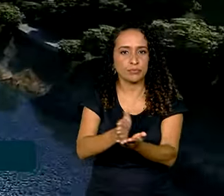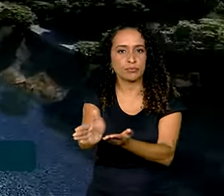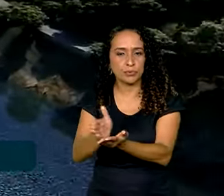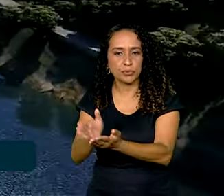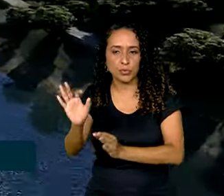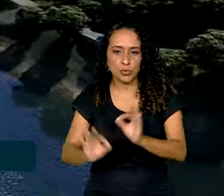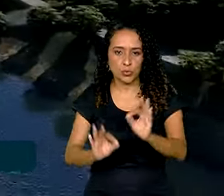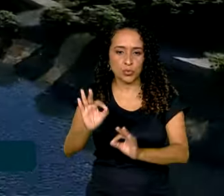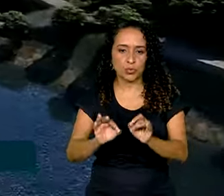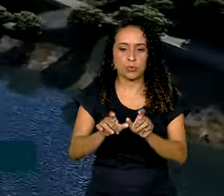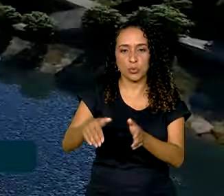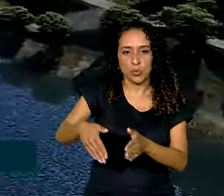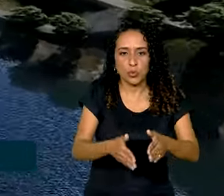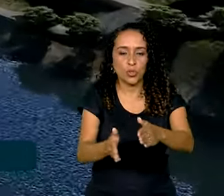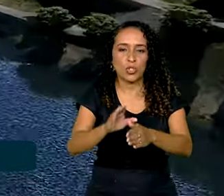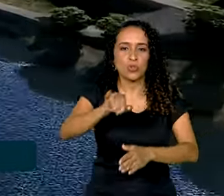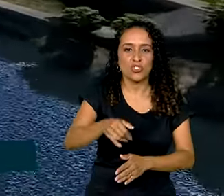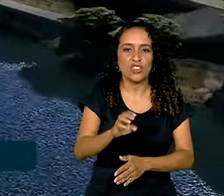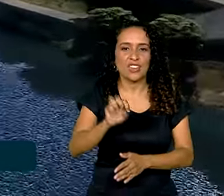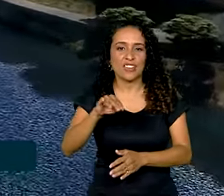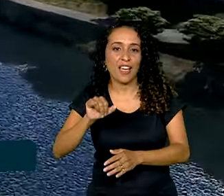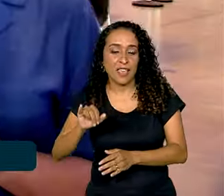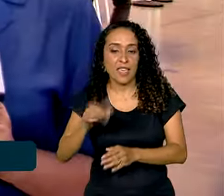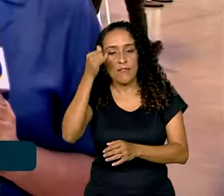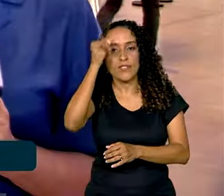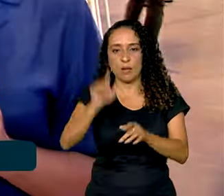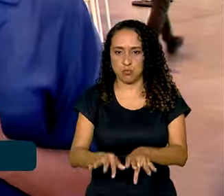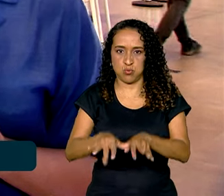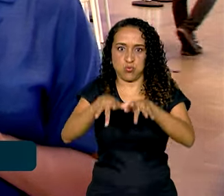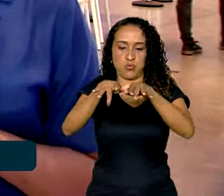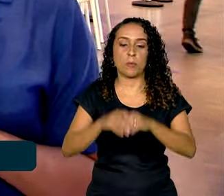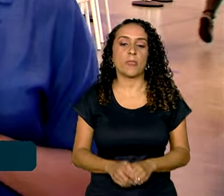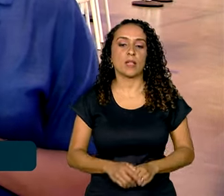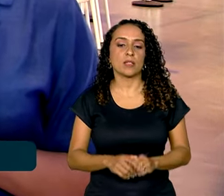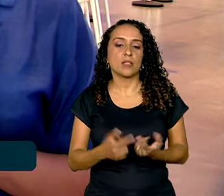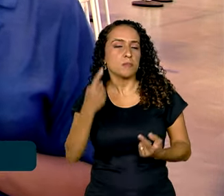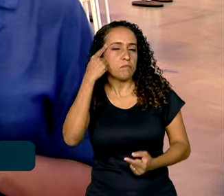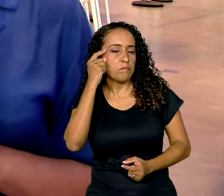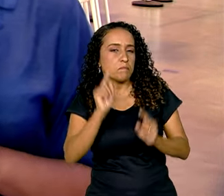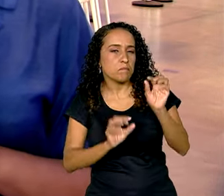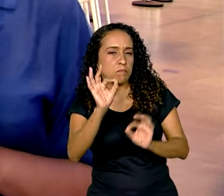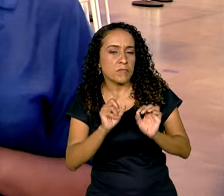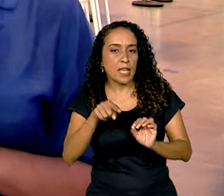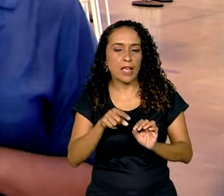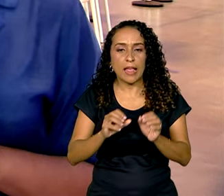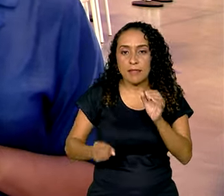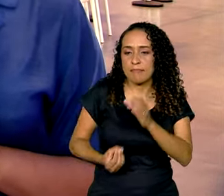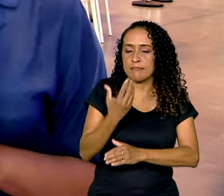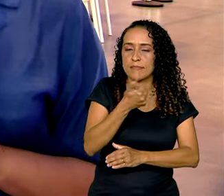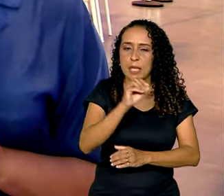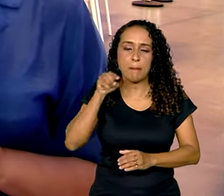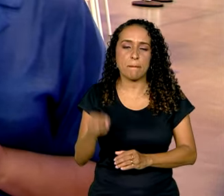regularizar a vazão do rio Gectaí, evitando inundações. A estimativa é de que o empreendimento gere 100 mil empregos